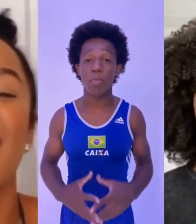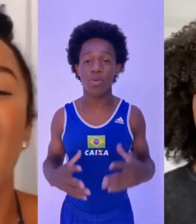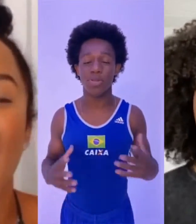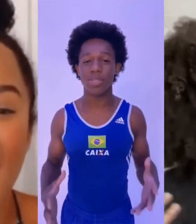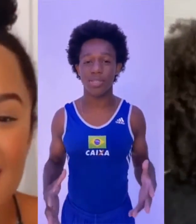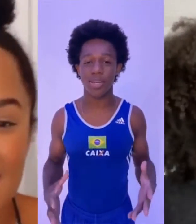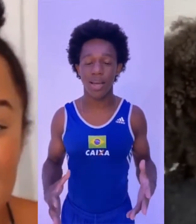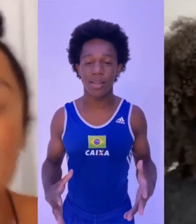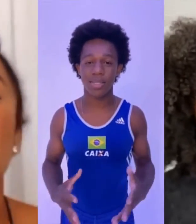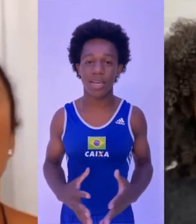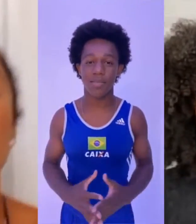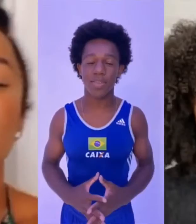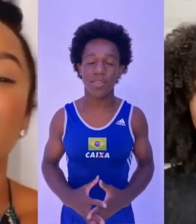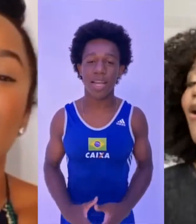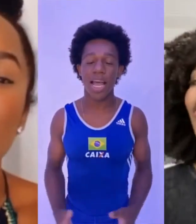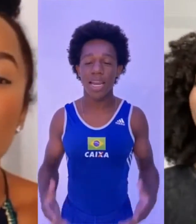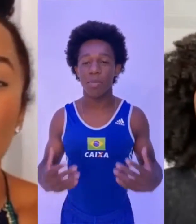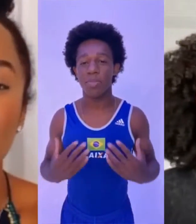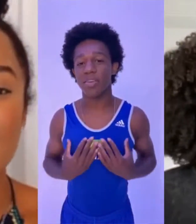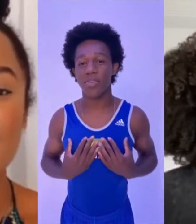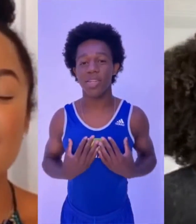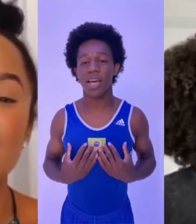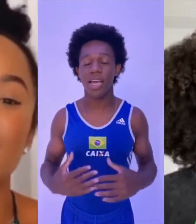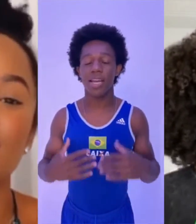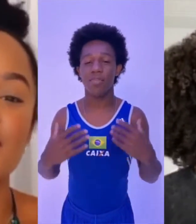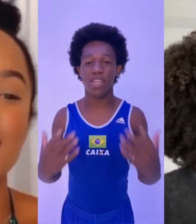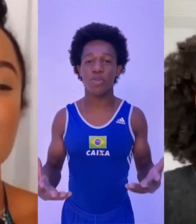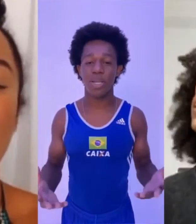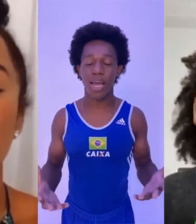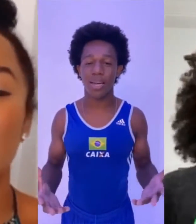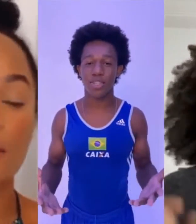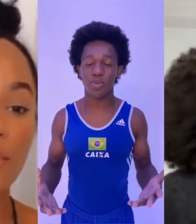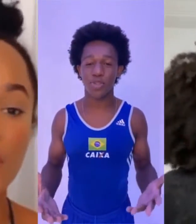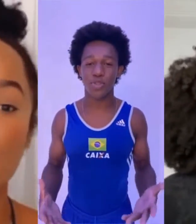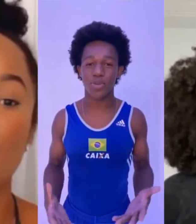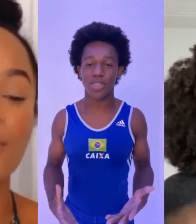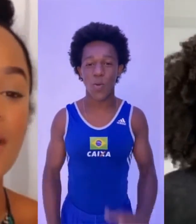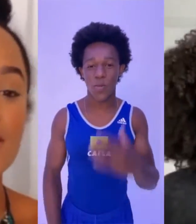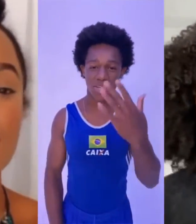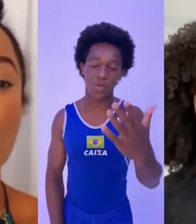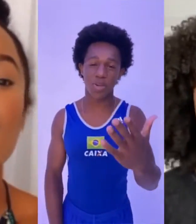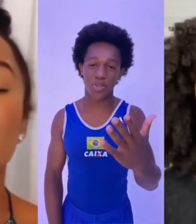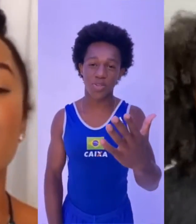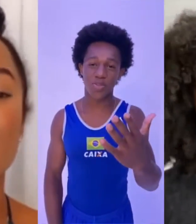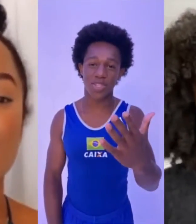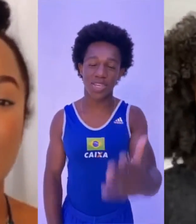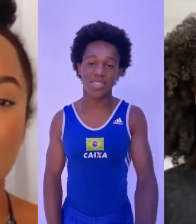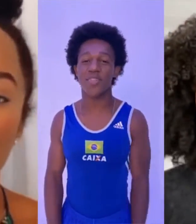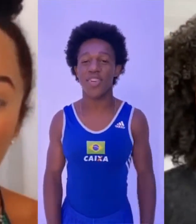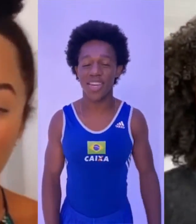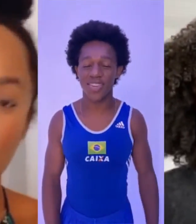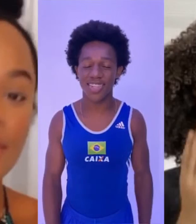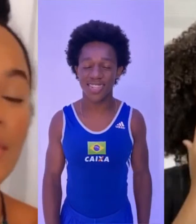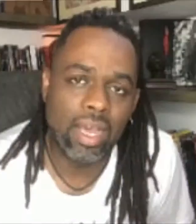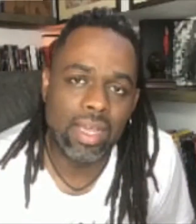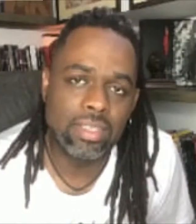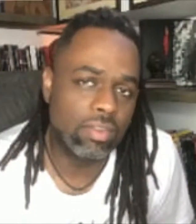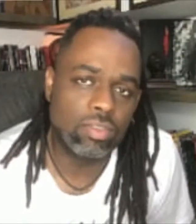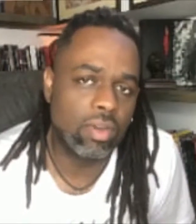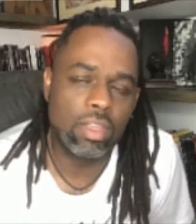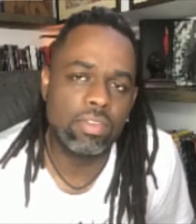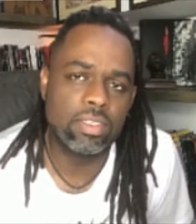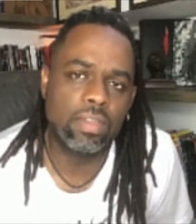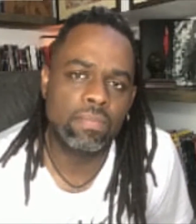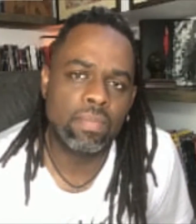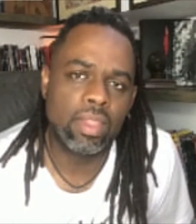Parabéns à raça por ser tão importante e tão necessário, né? Por um livro de publicação direcionada ao público negro, então... A